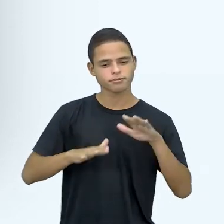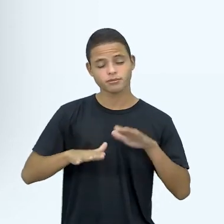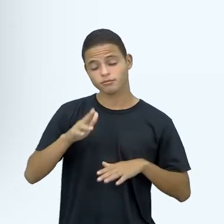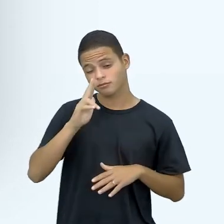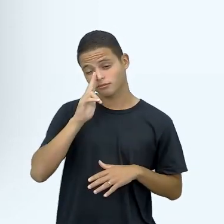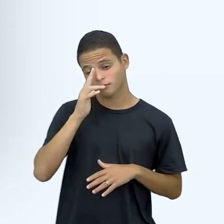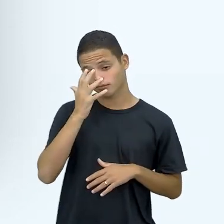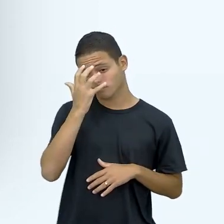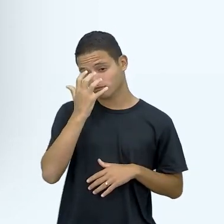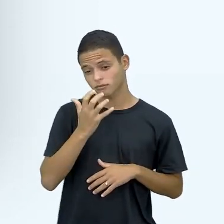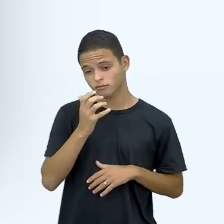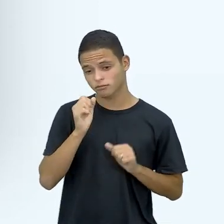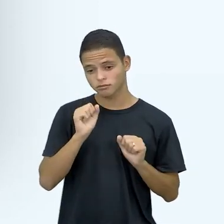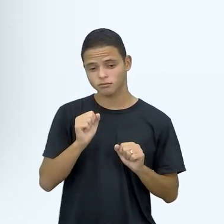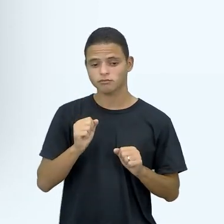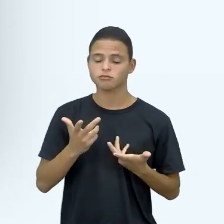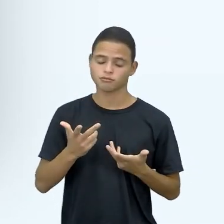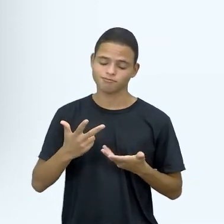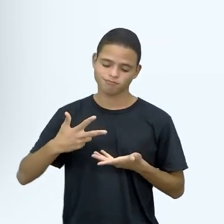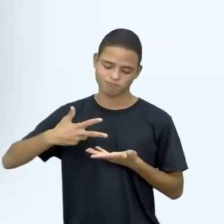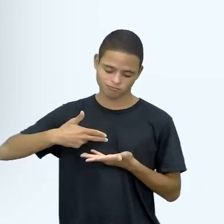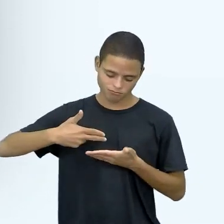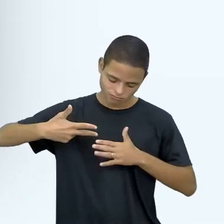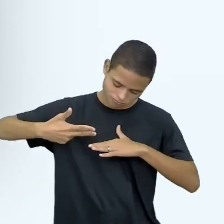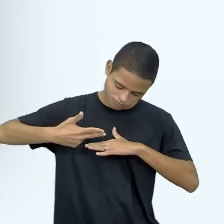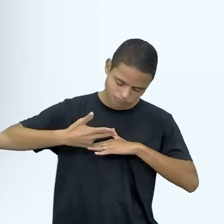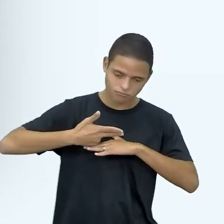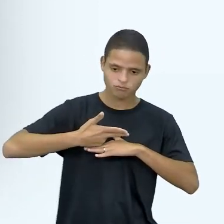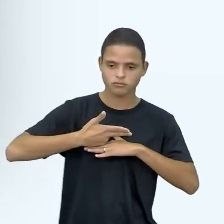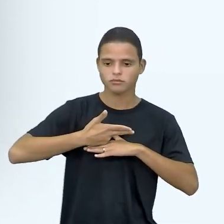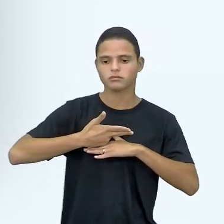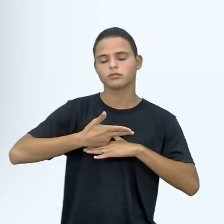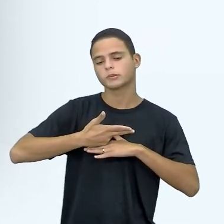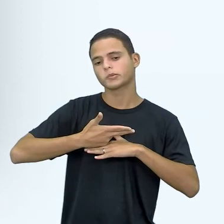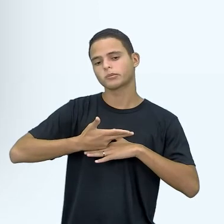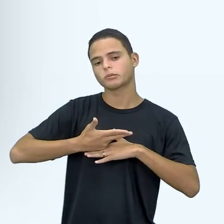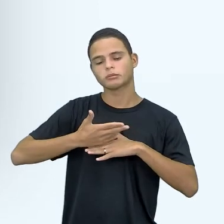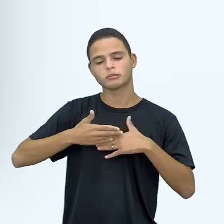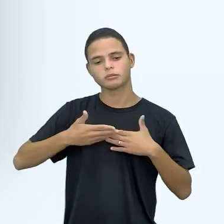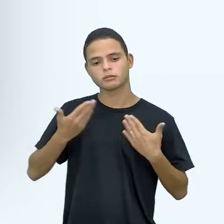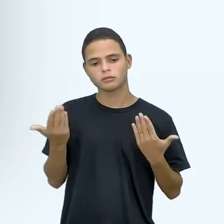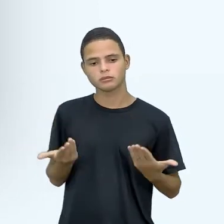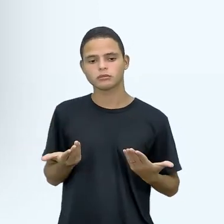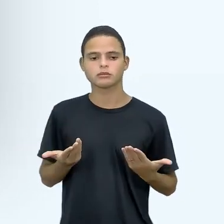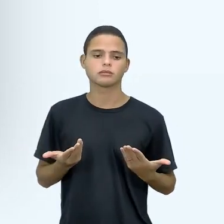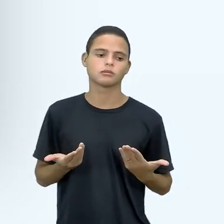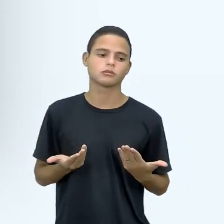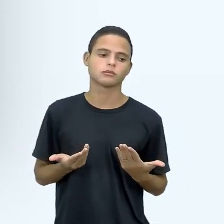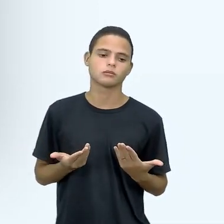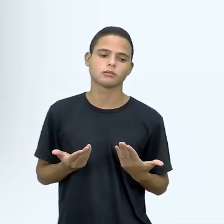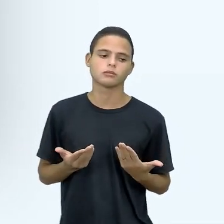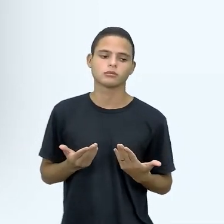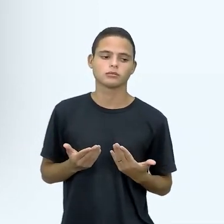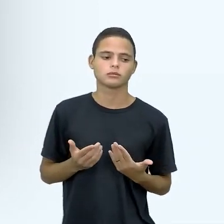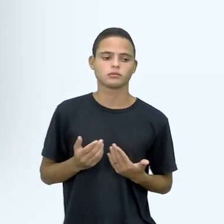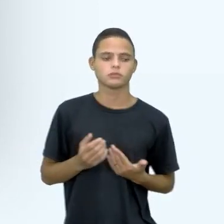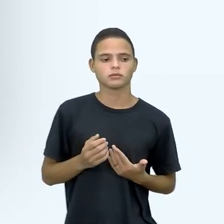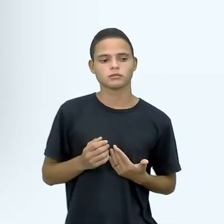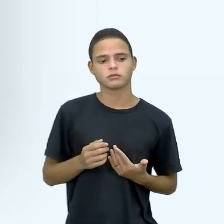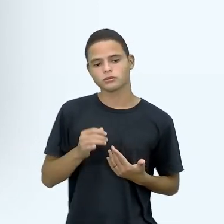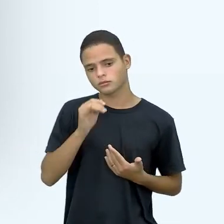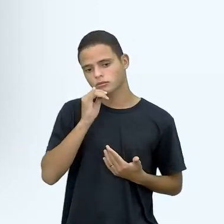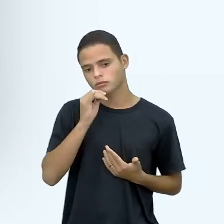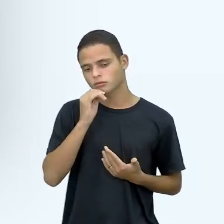você pode fazer uma cirurgia, né, ou nesse caso também, né, uma transfusão de